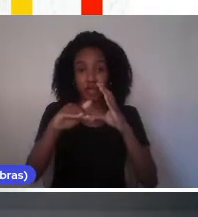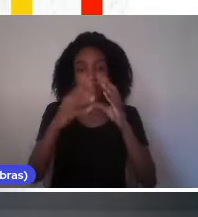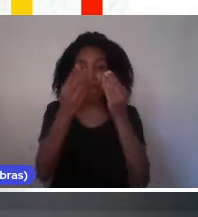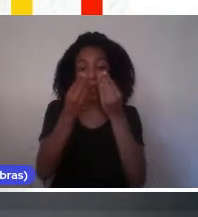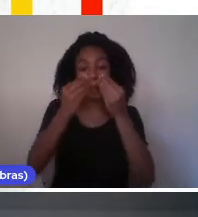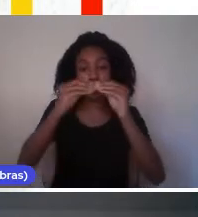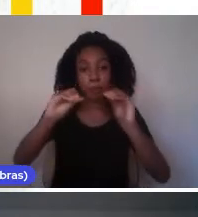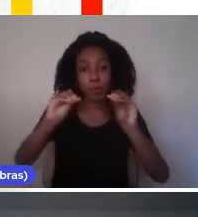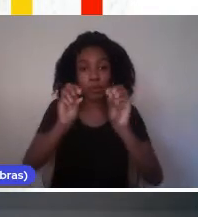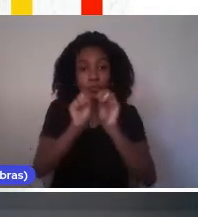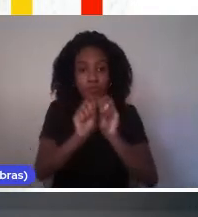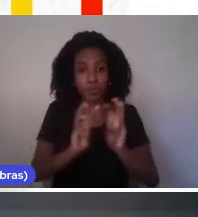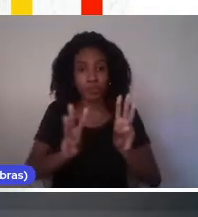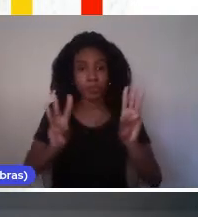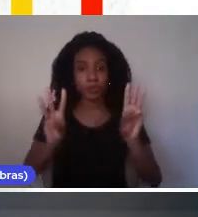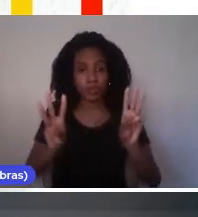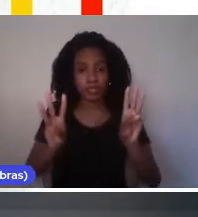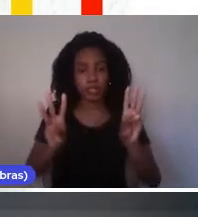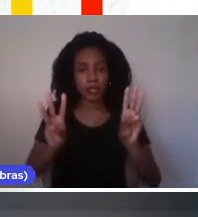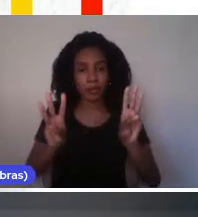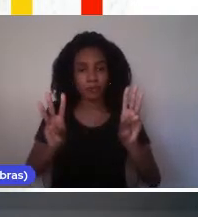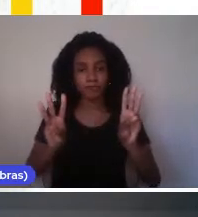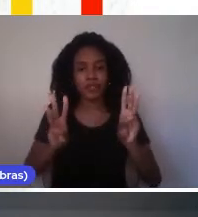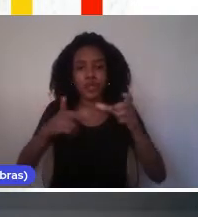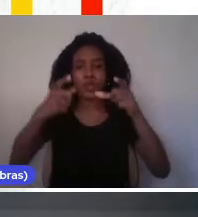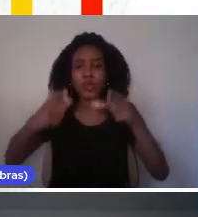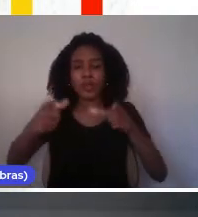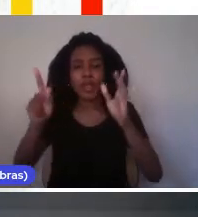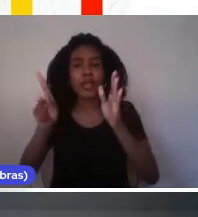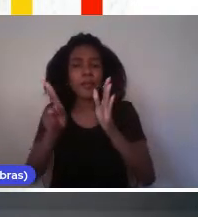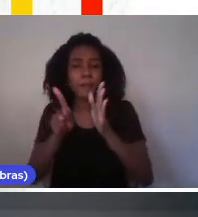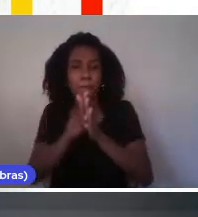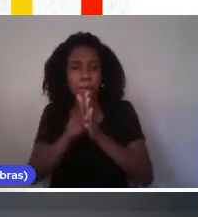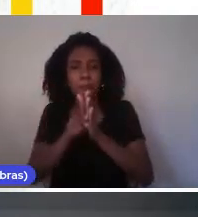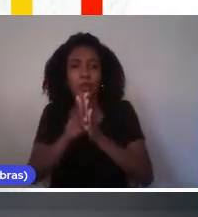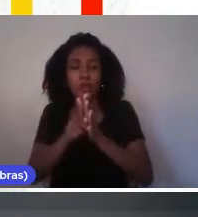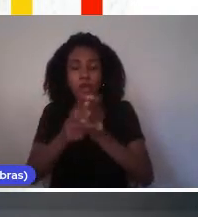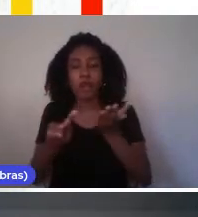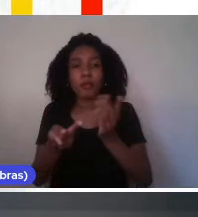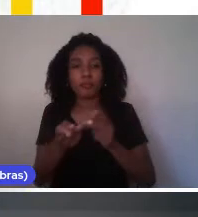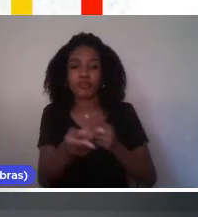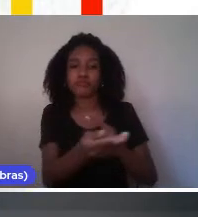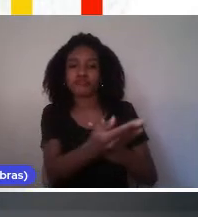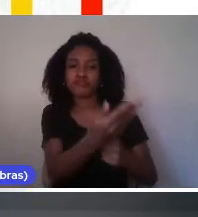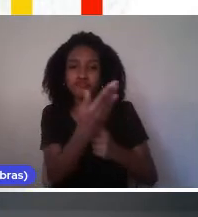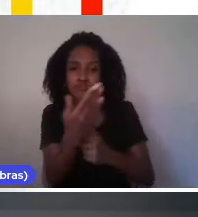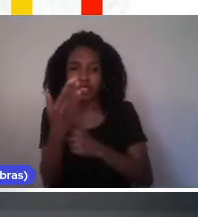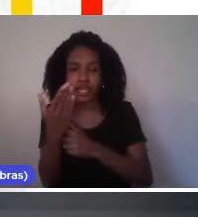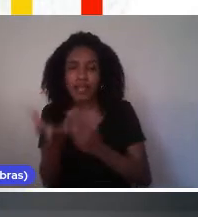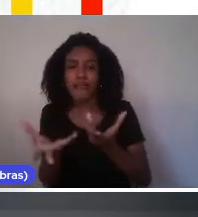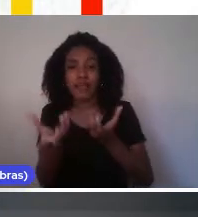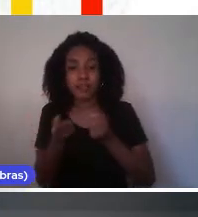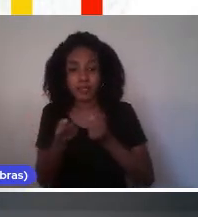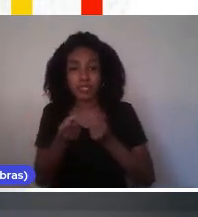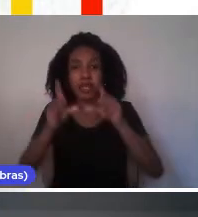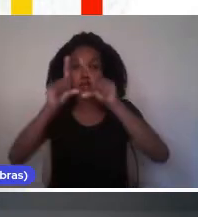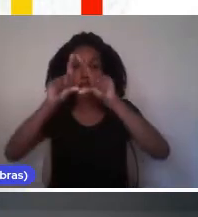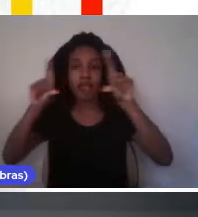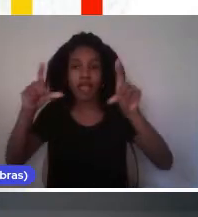portal, que terá um lugar para receber suas contribuições. A aba Participe.